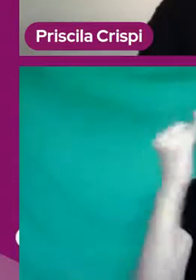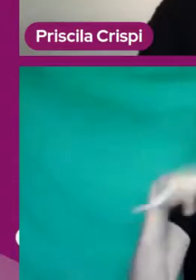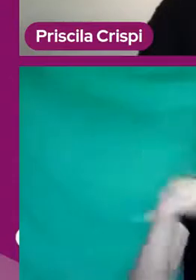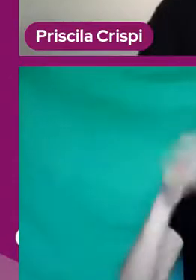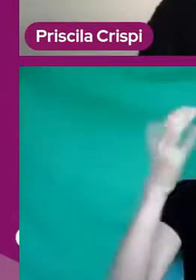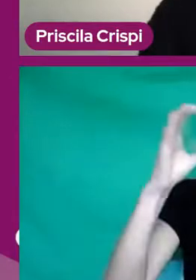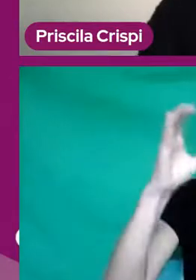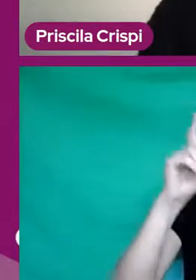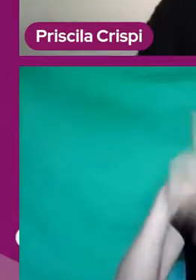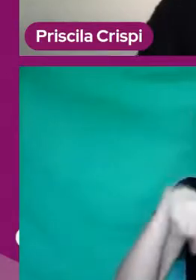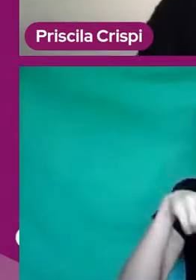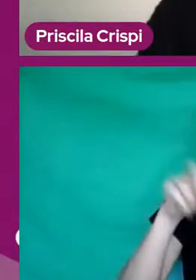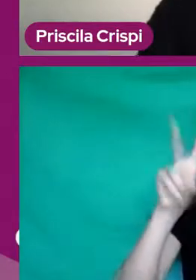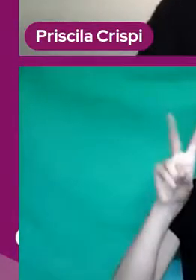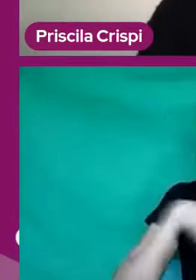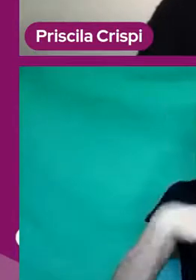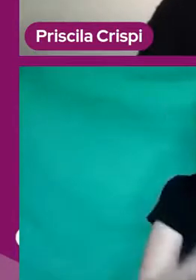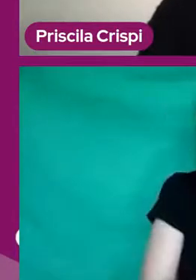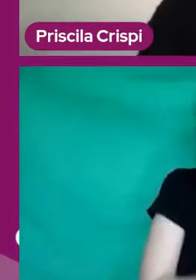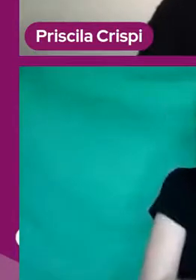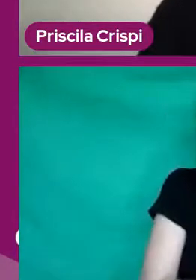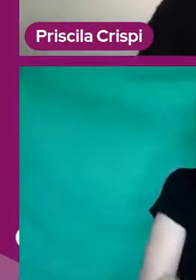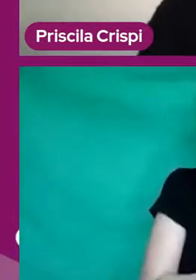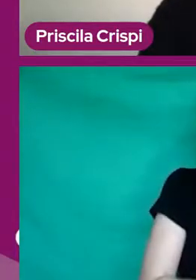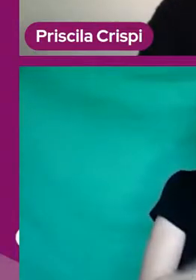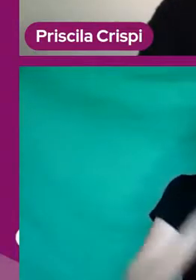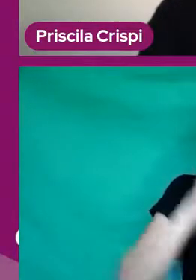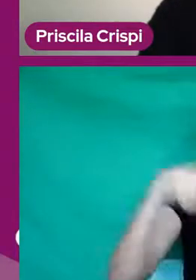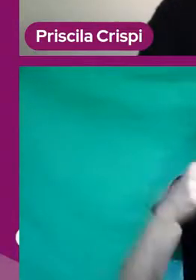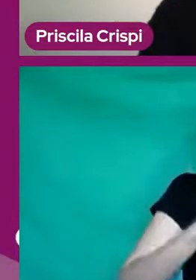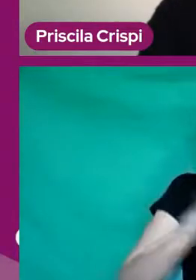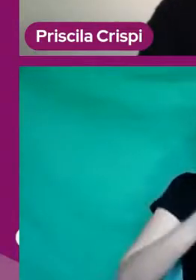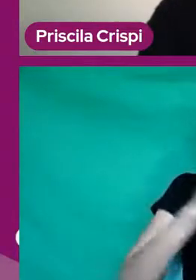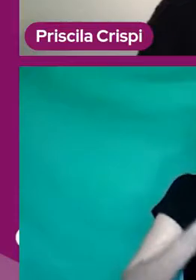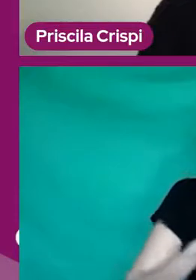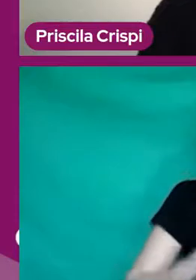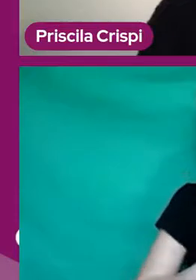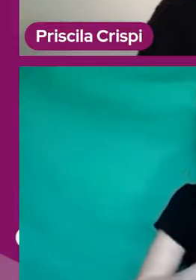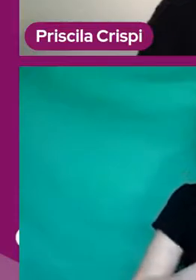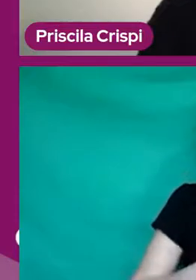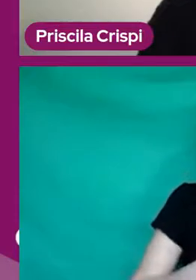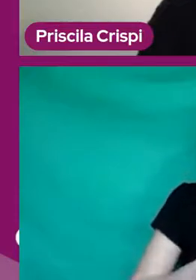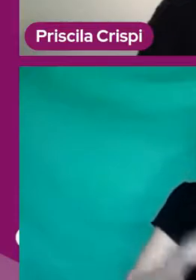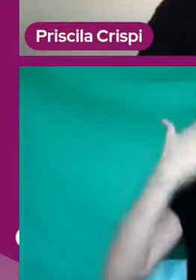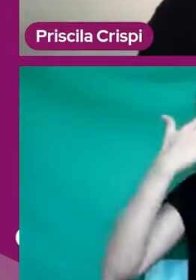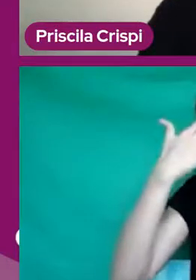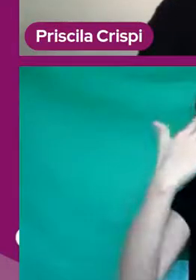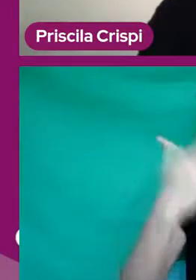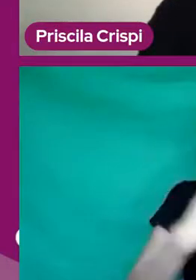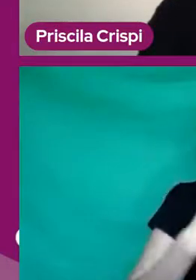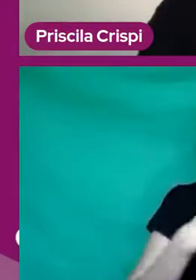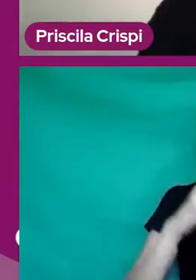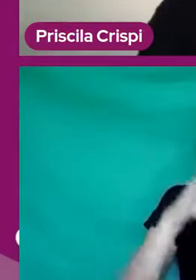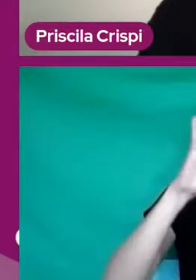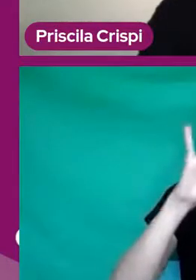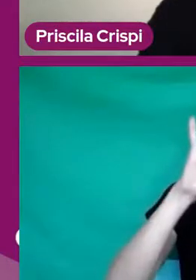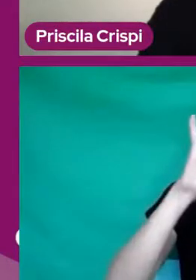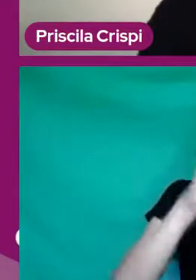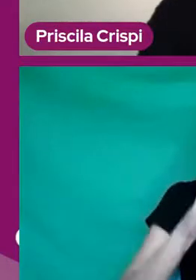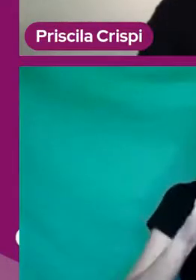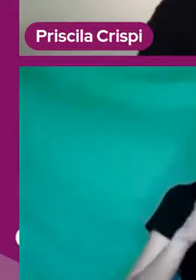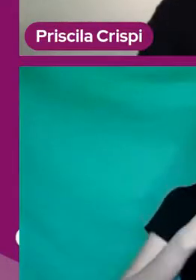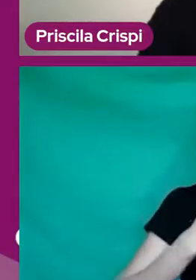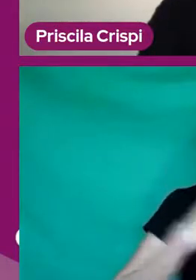temas da nossa vida nos próximos anos. Muito obrigada a que encerro minha participação e